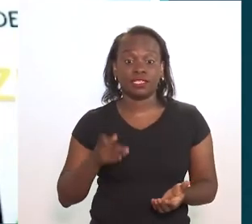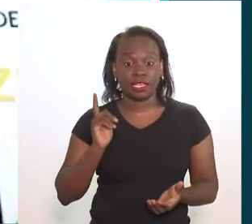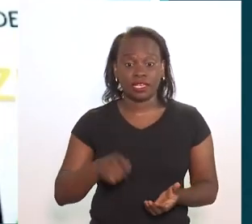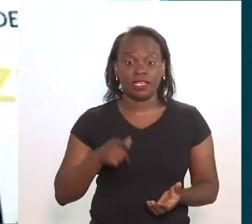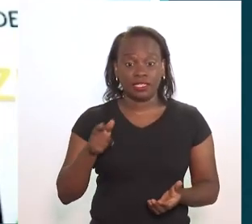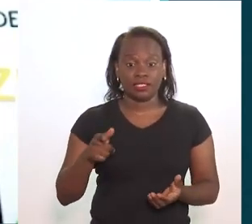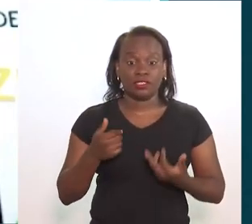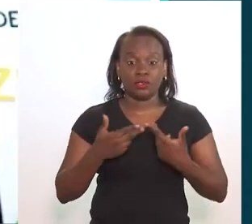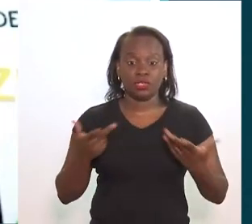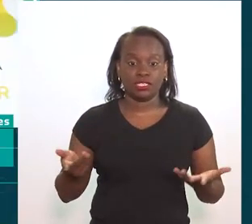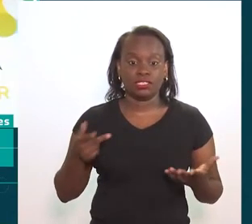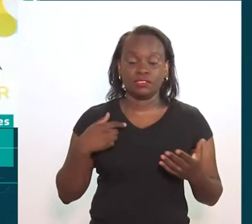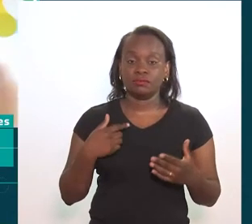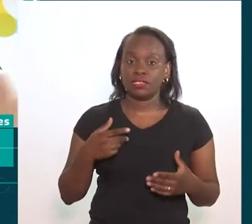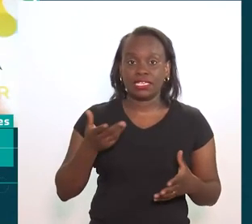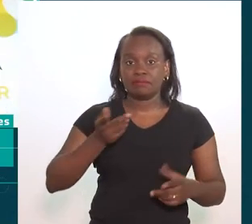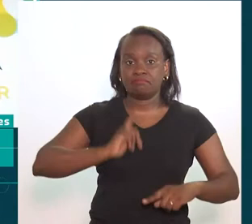anos.